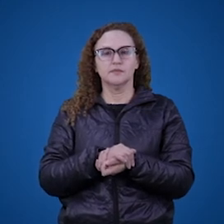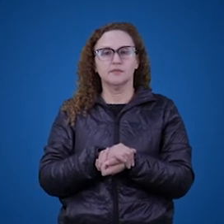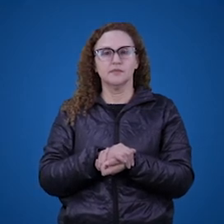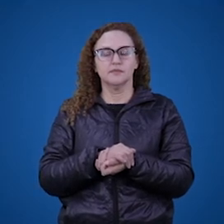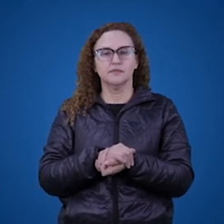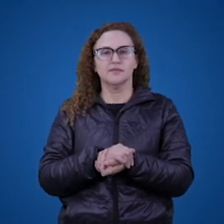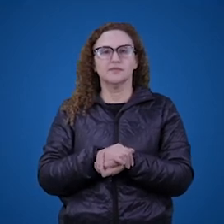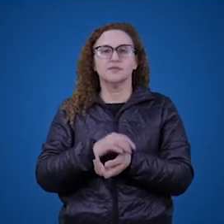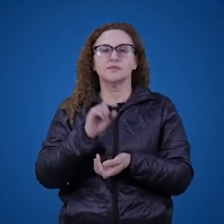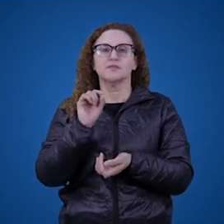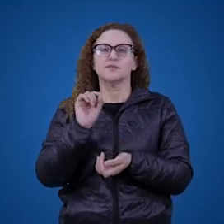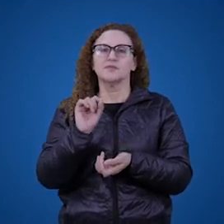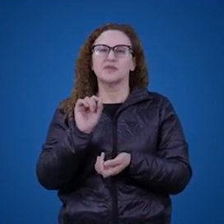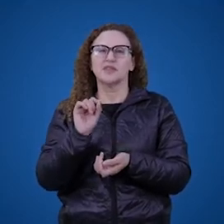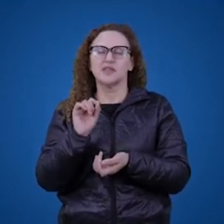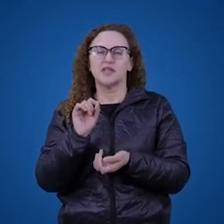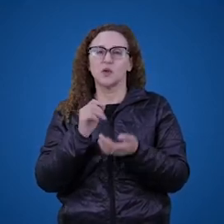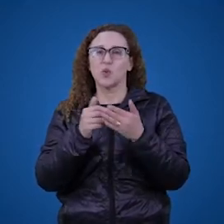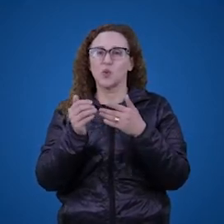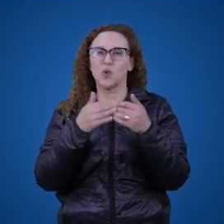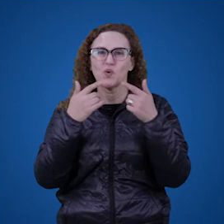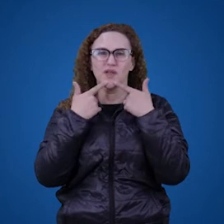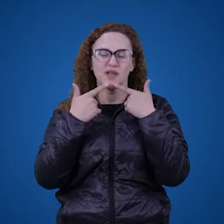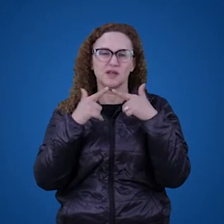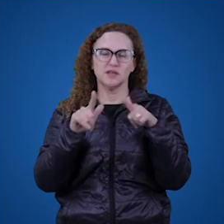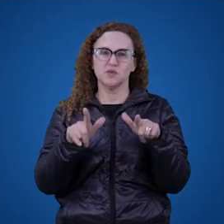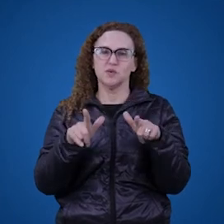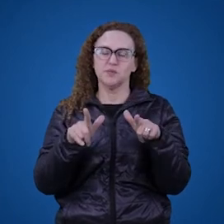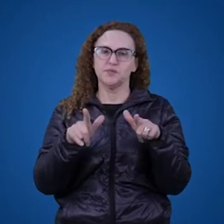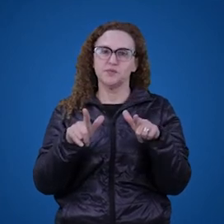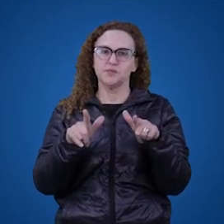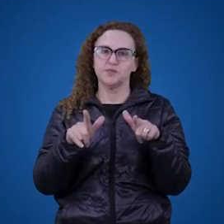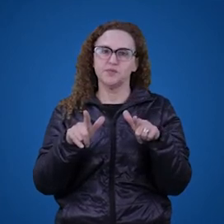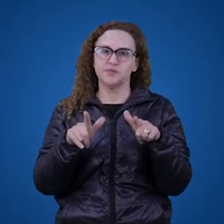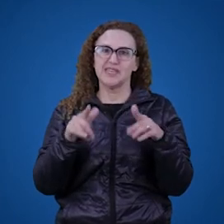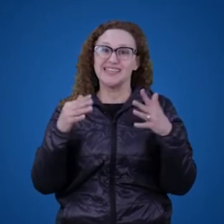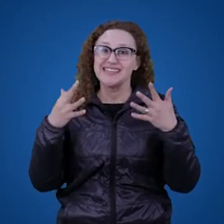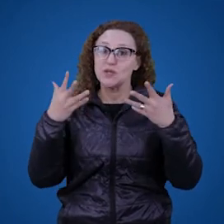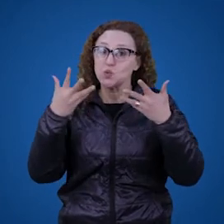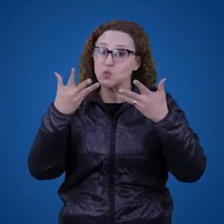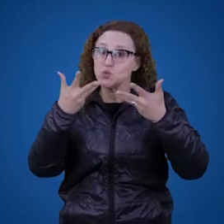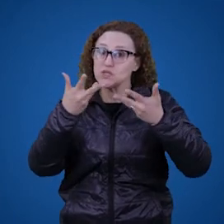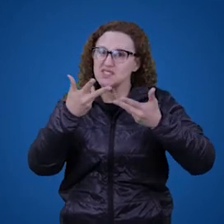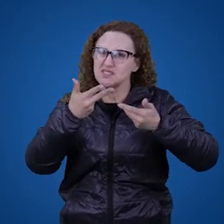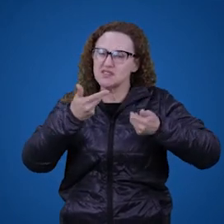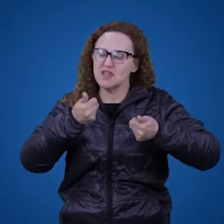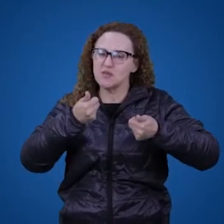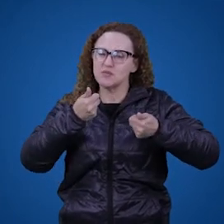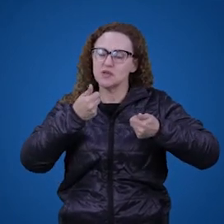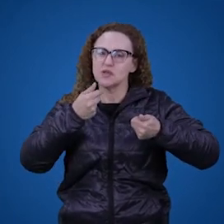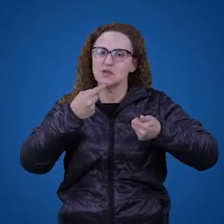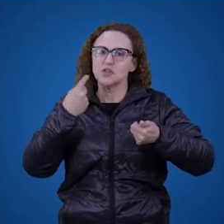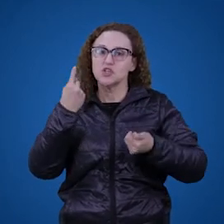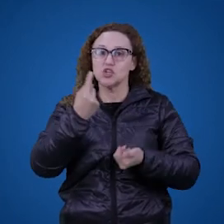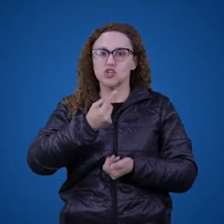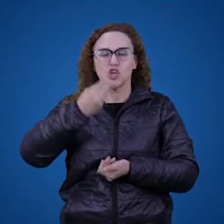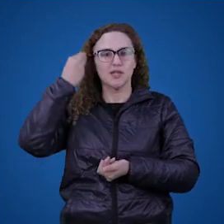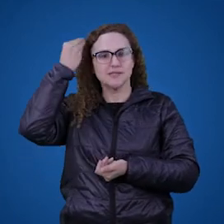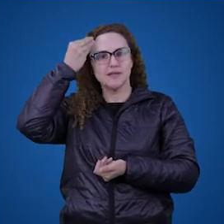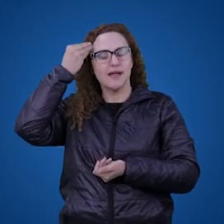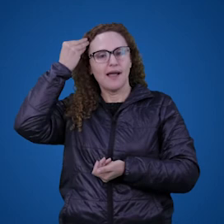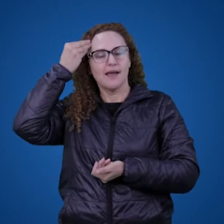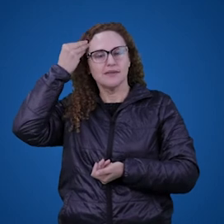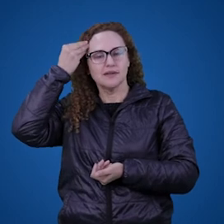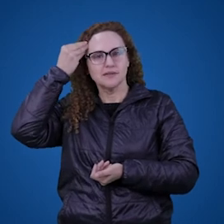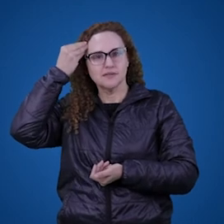de qualquer linguagem, ou melhor dizendo, de qualquer língua. Então, todavia, quando a gente analisa o discurso